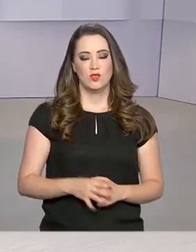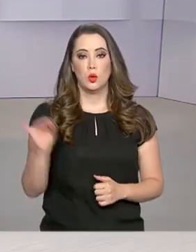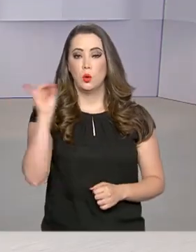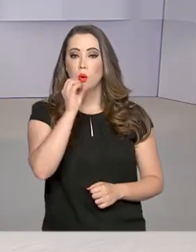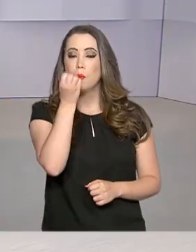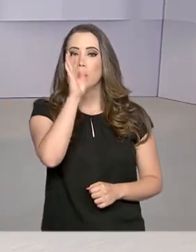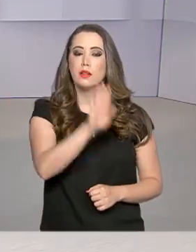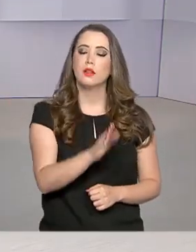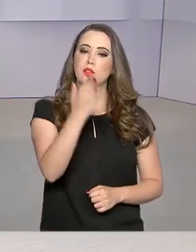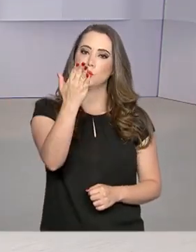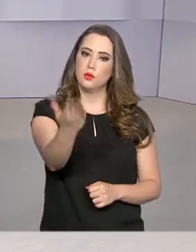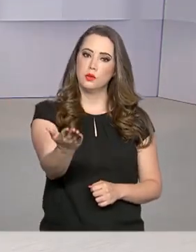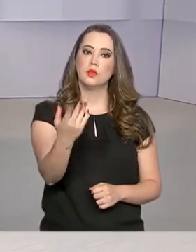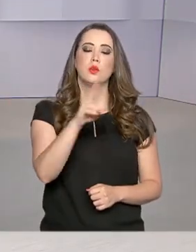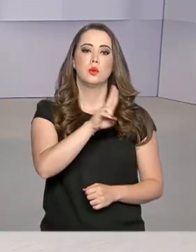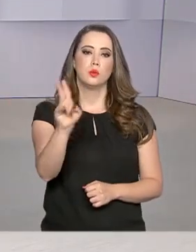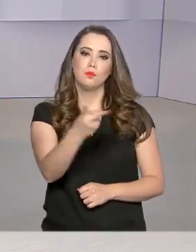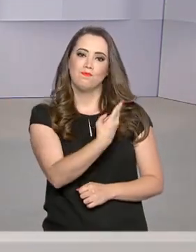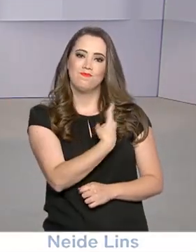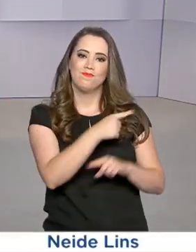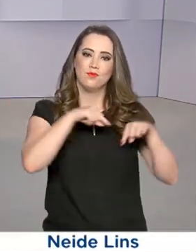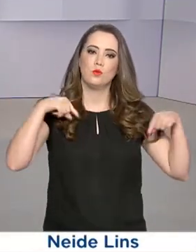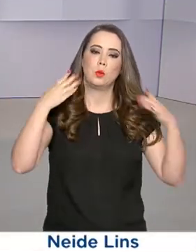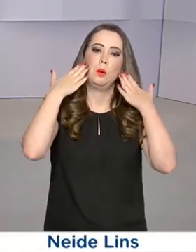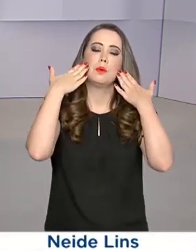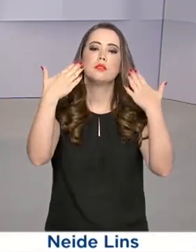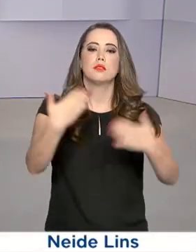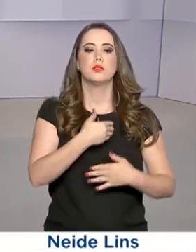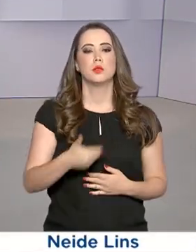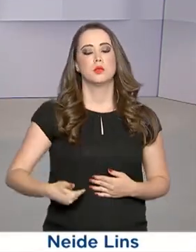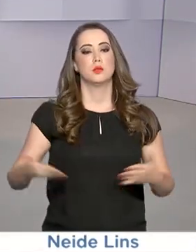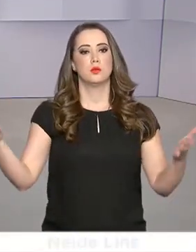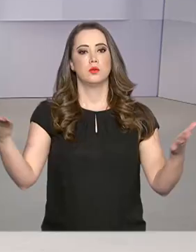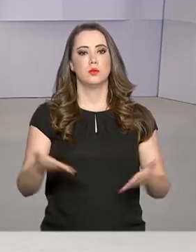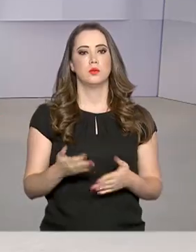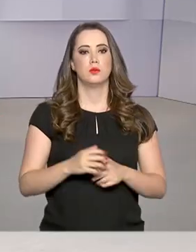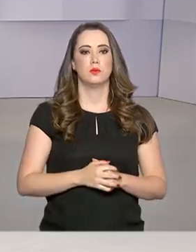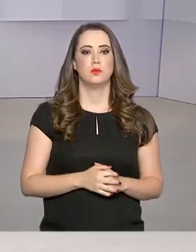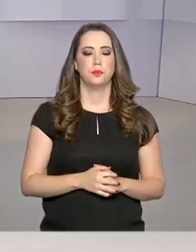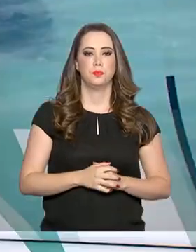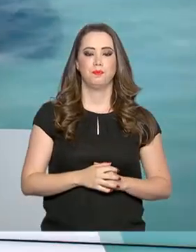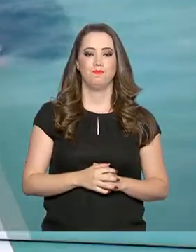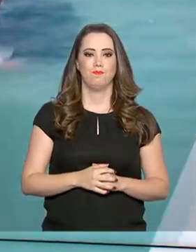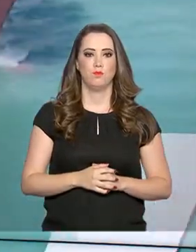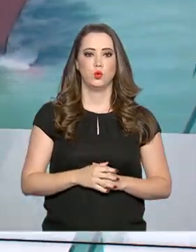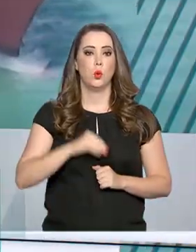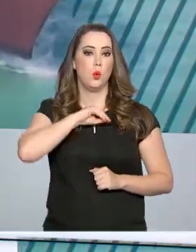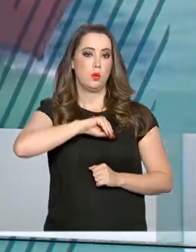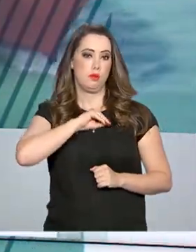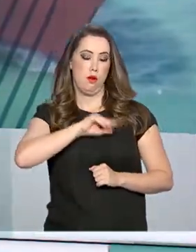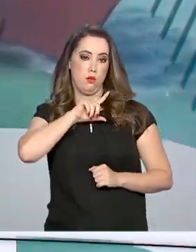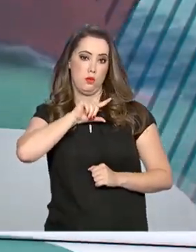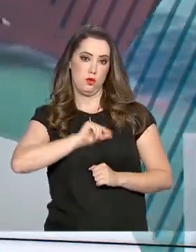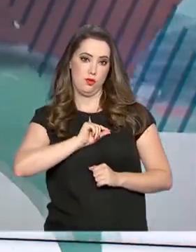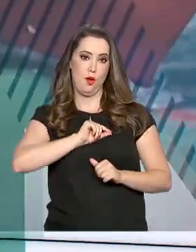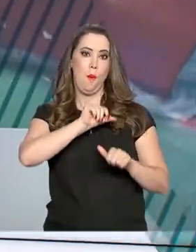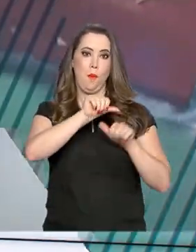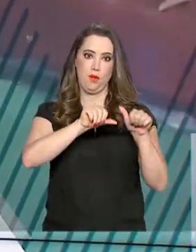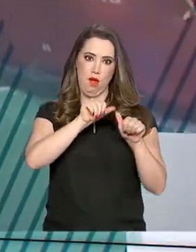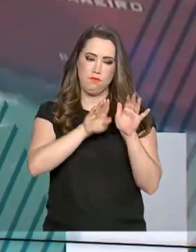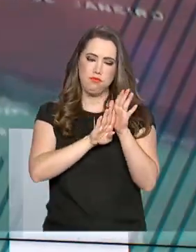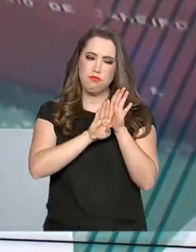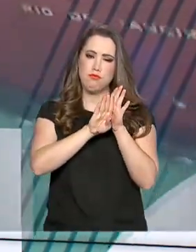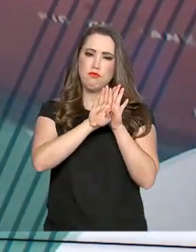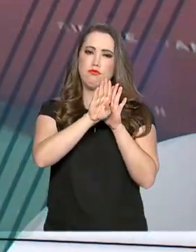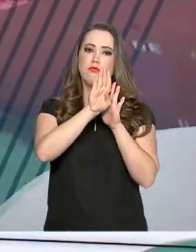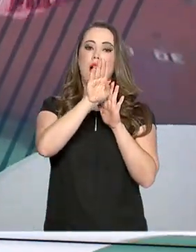Olá, boa tarde para você, eu sou Roberto Camargo e estamos de volta com mais uma edição do Governo Agora. O salário mínimo pode ser